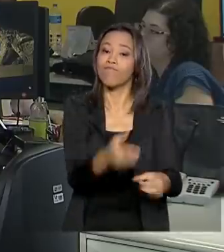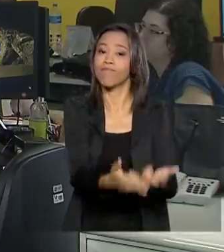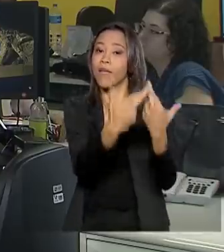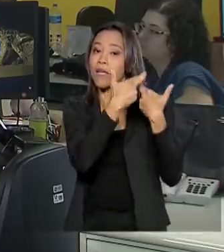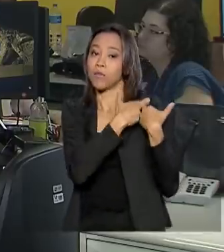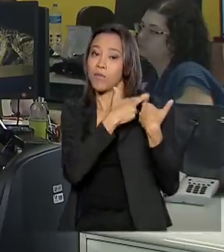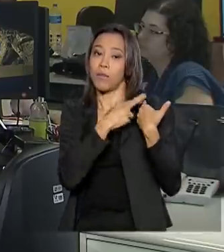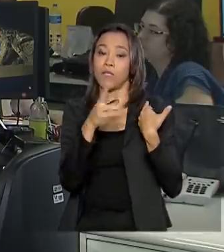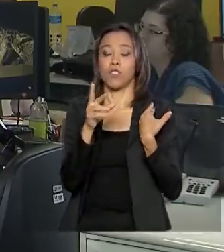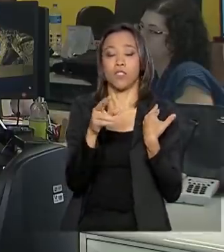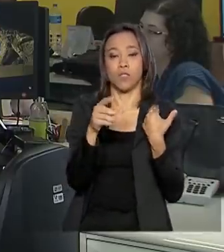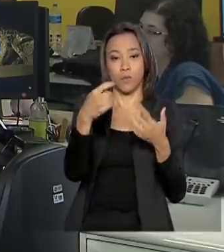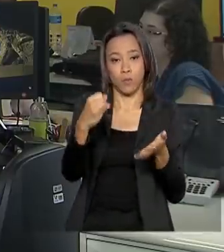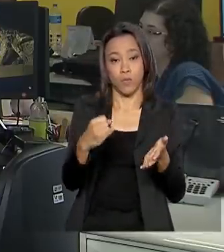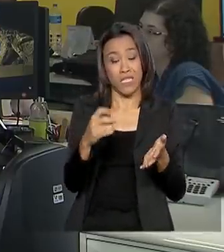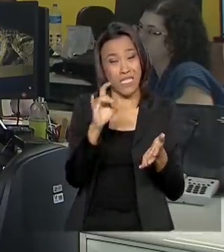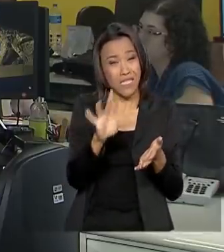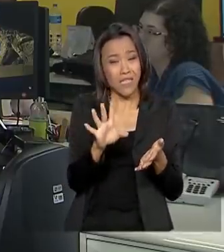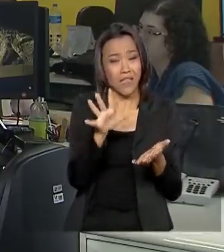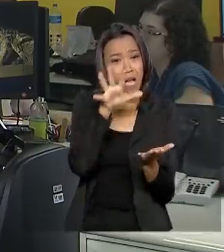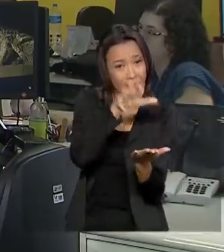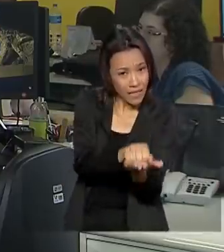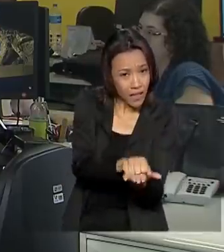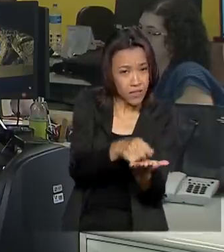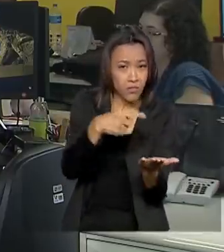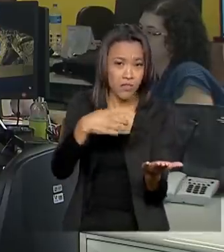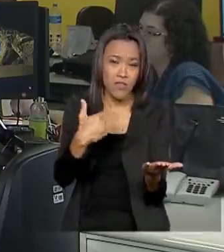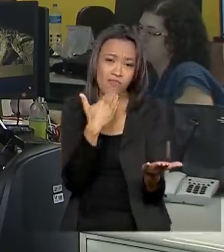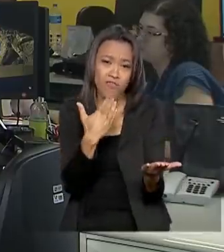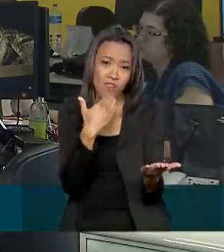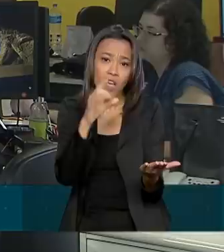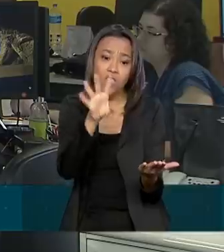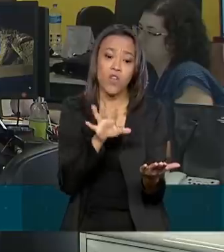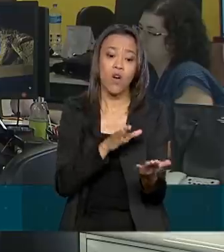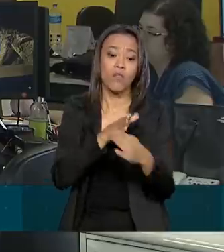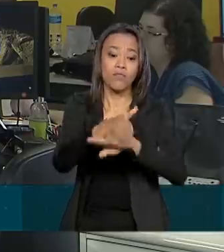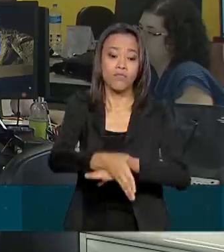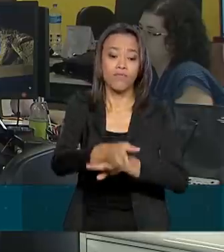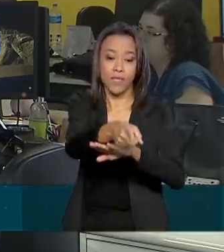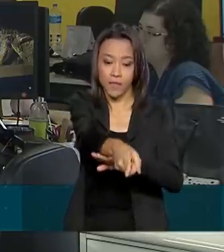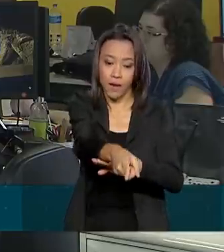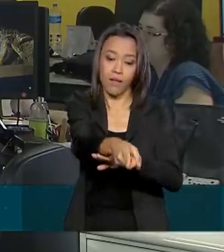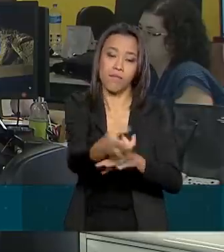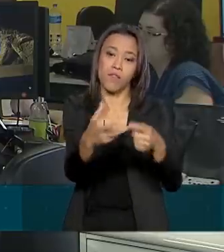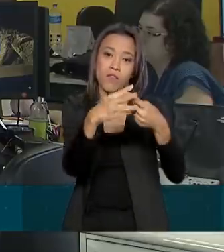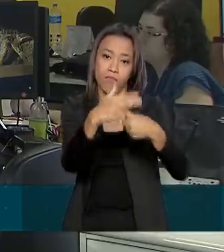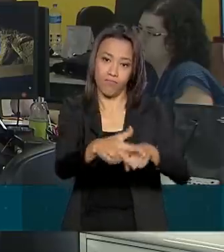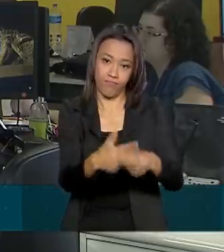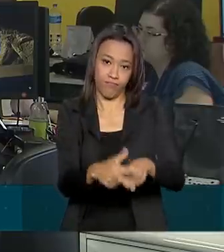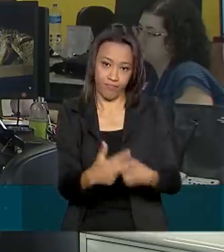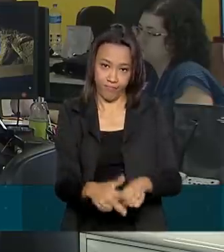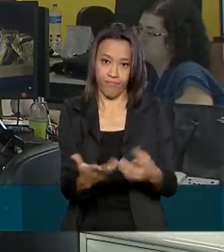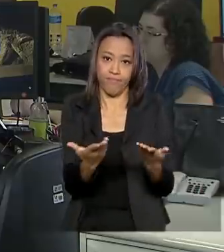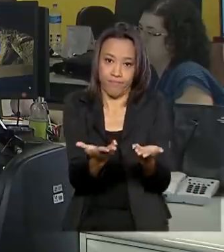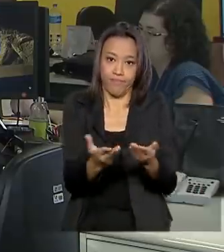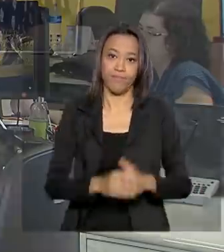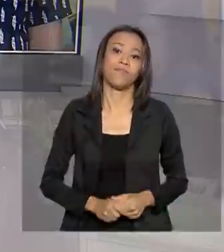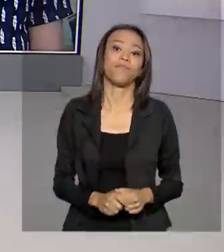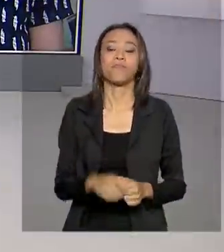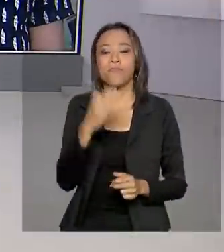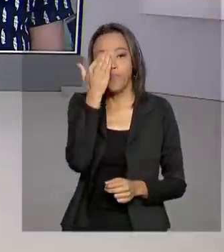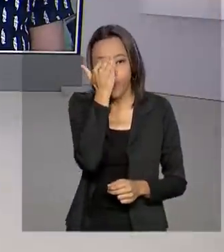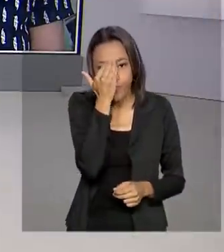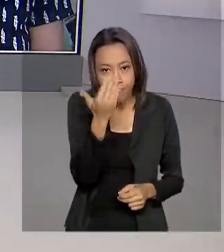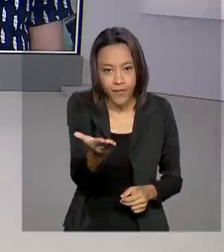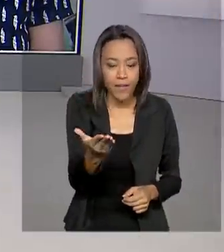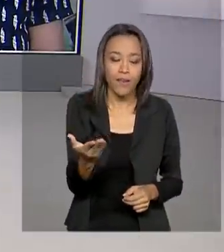Agora, se o problema for só no cadastro, basta ajustar no endereço redesim.gov.br. Renata. Obrigada,